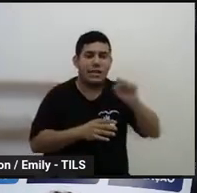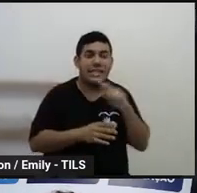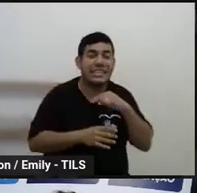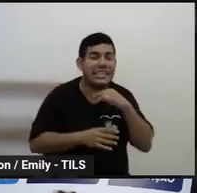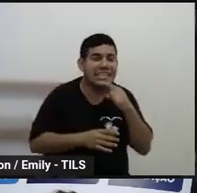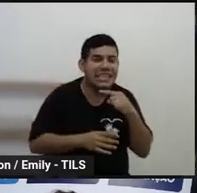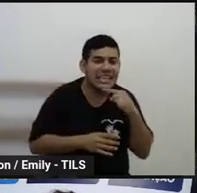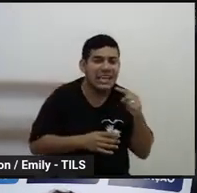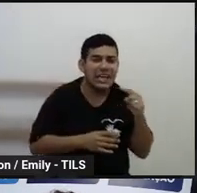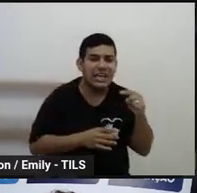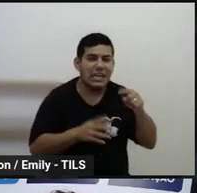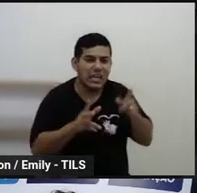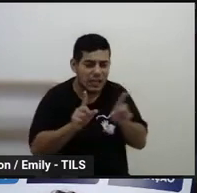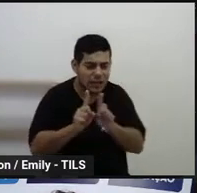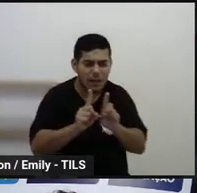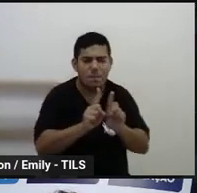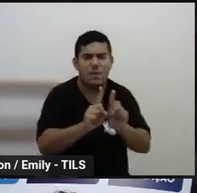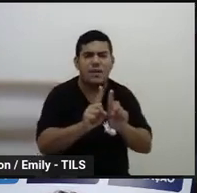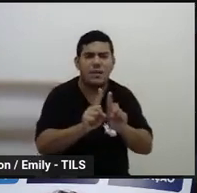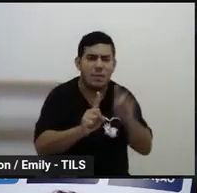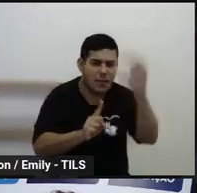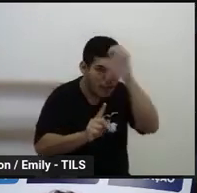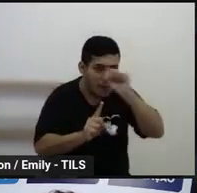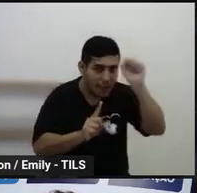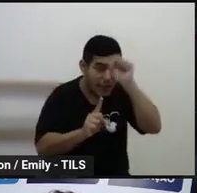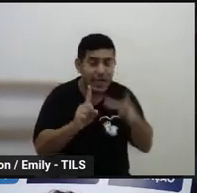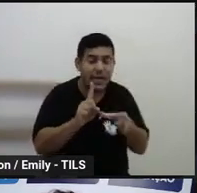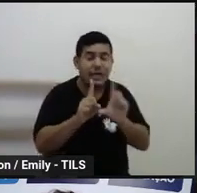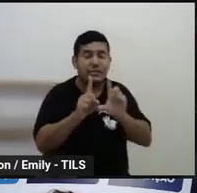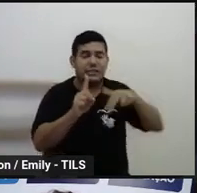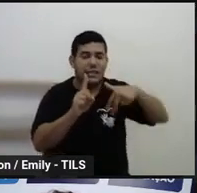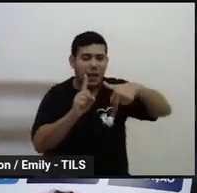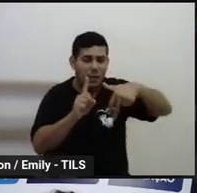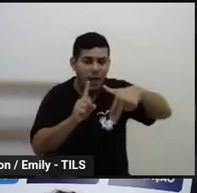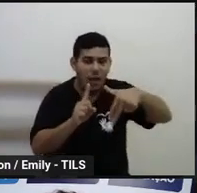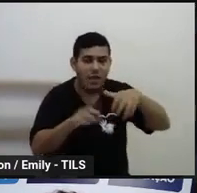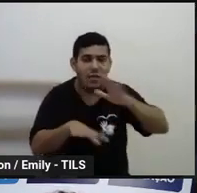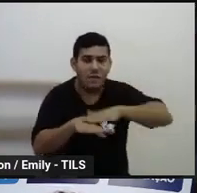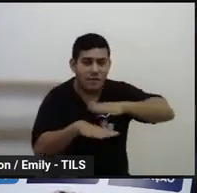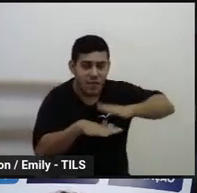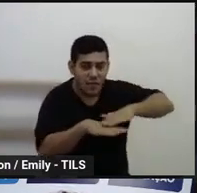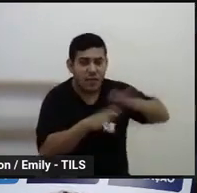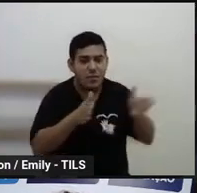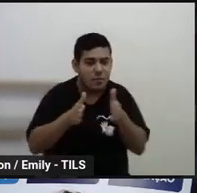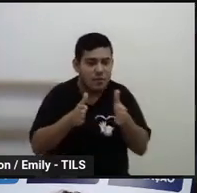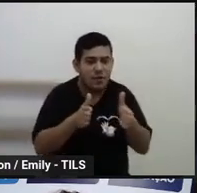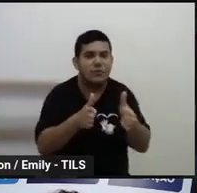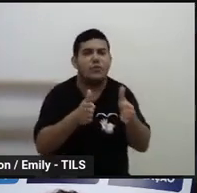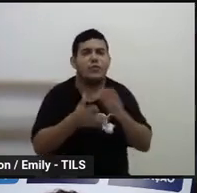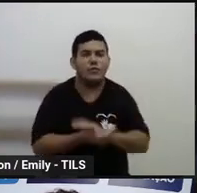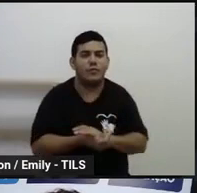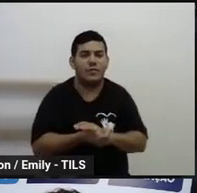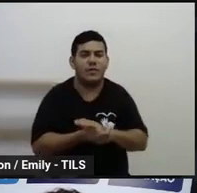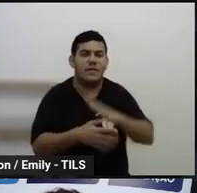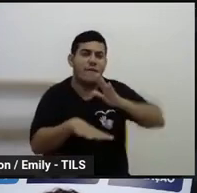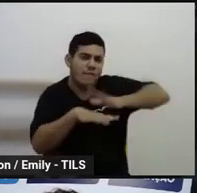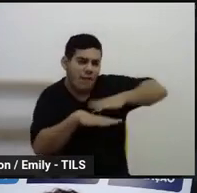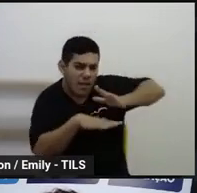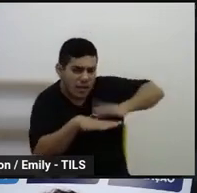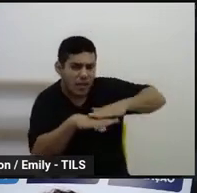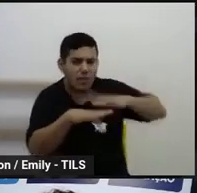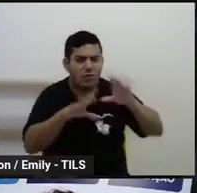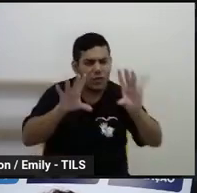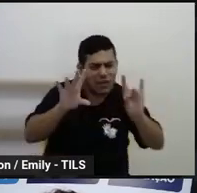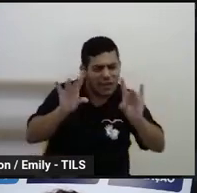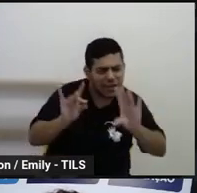sem aprender a caminhar, sem aprender a fazer o caminho caminhando, refazendo e retocando